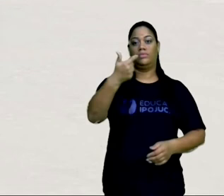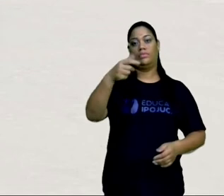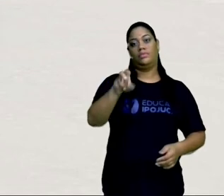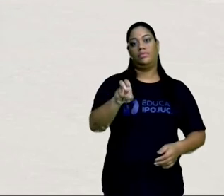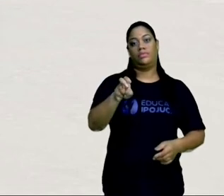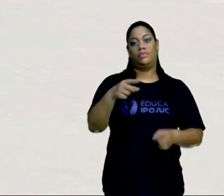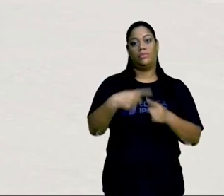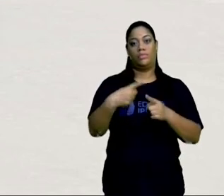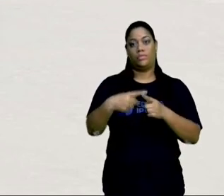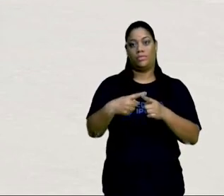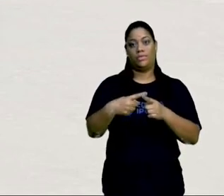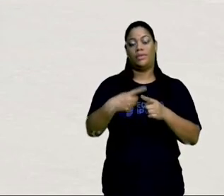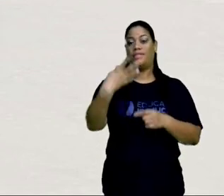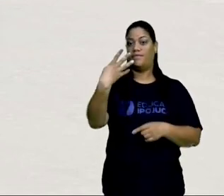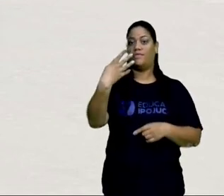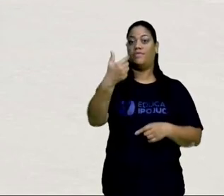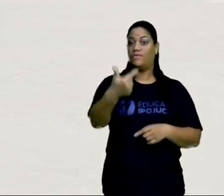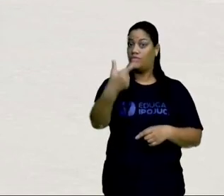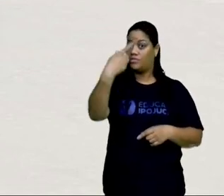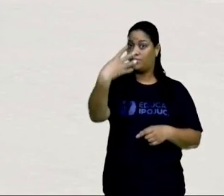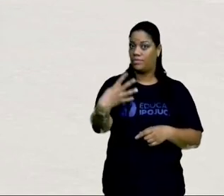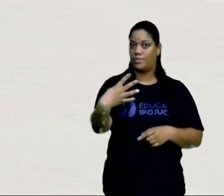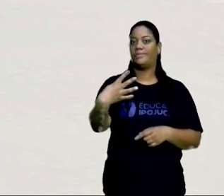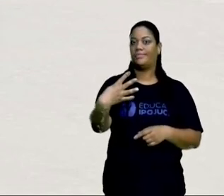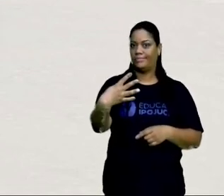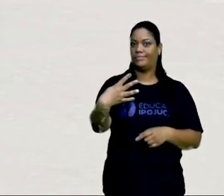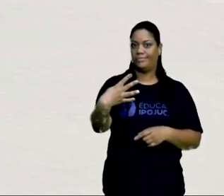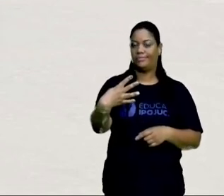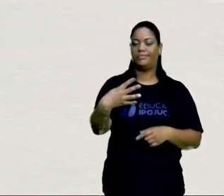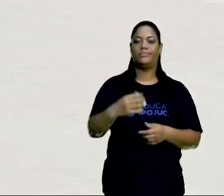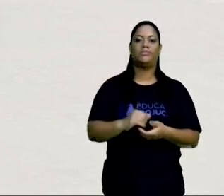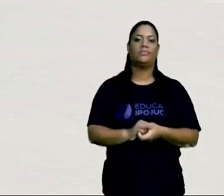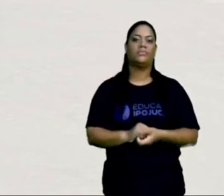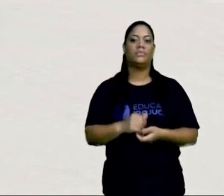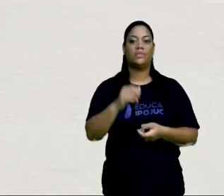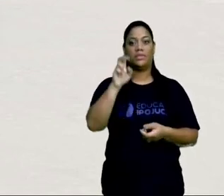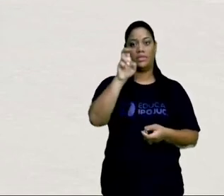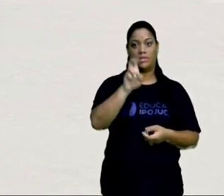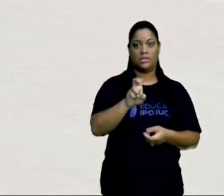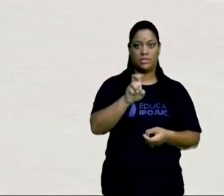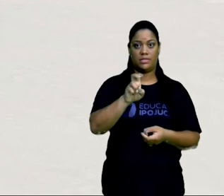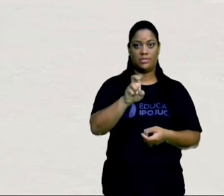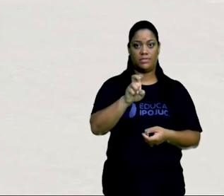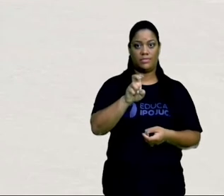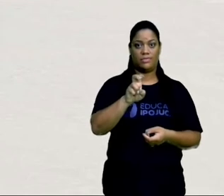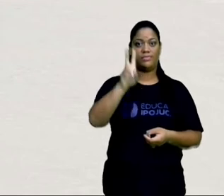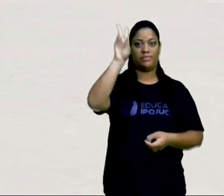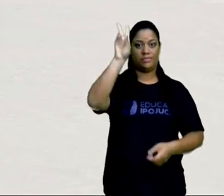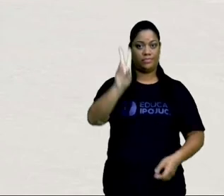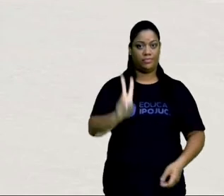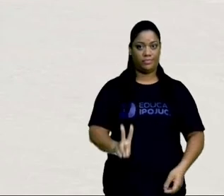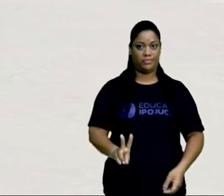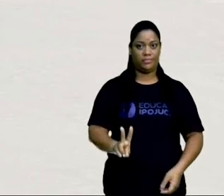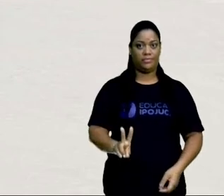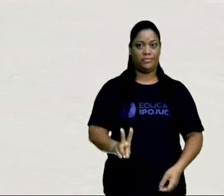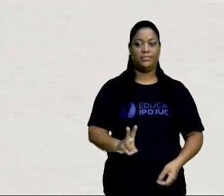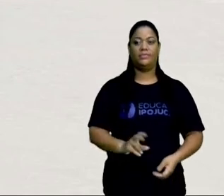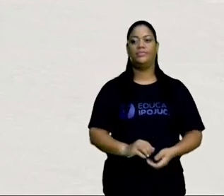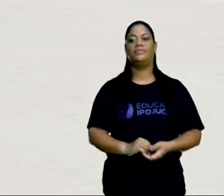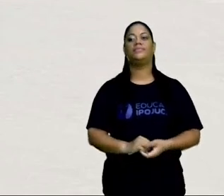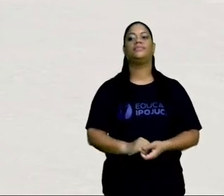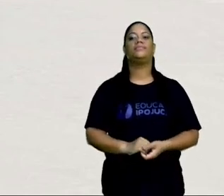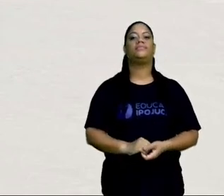máximo é 24 para preencher. Tanto é 24 que a gente tem 5 aqui na vertical. Isso daqui já dá